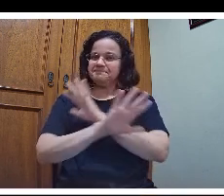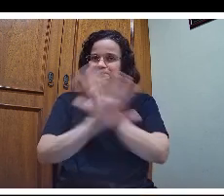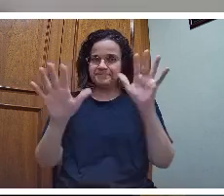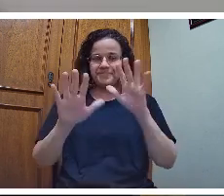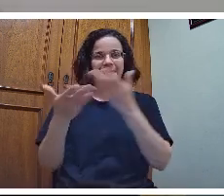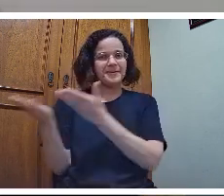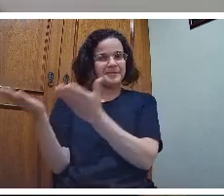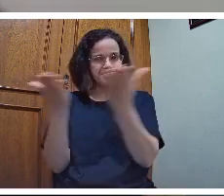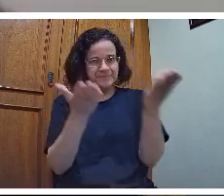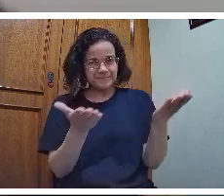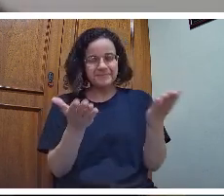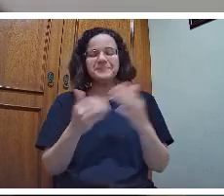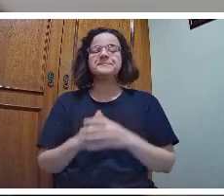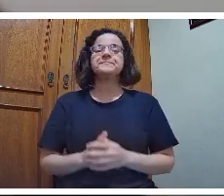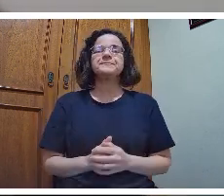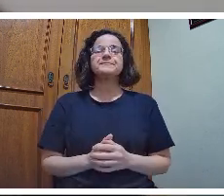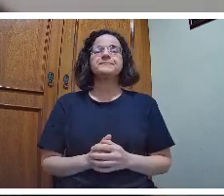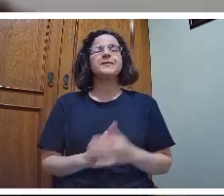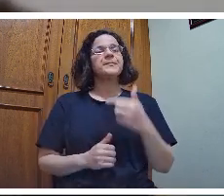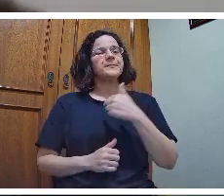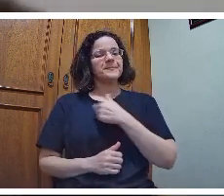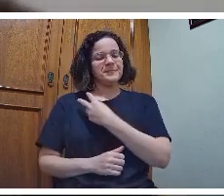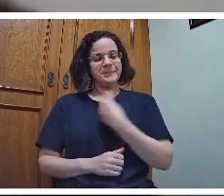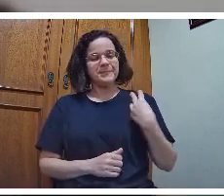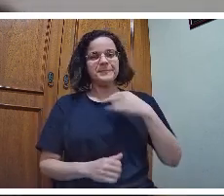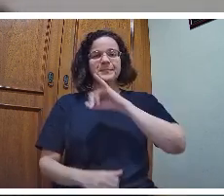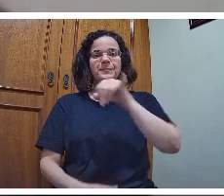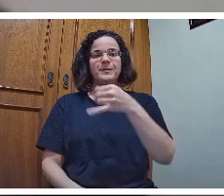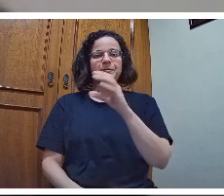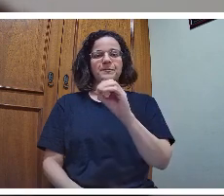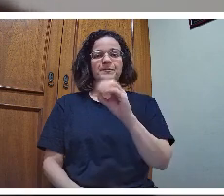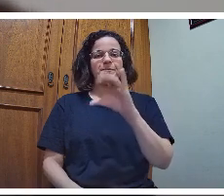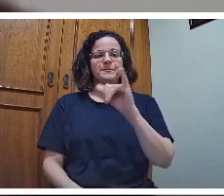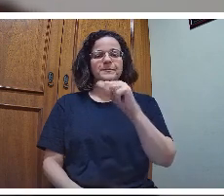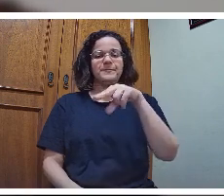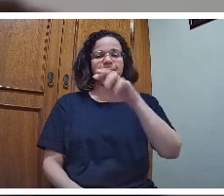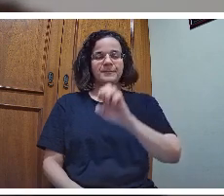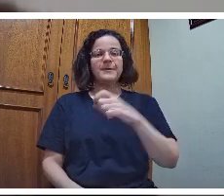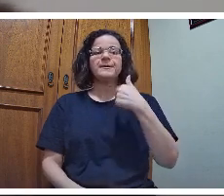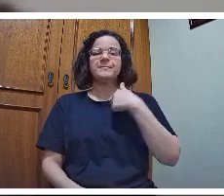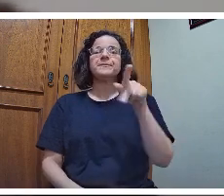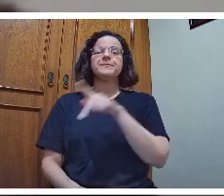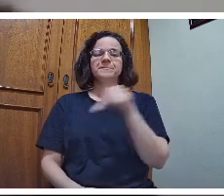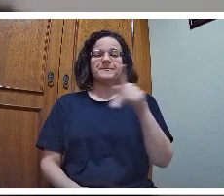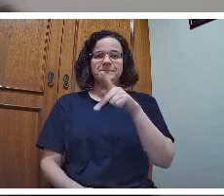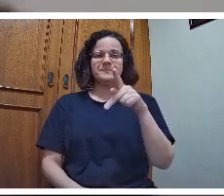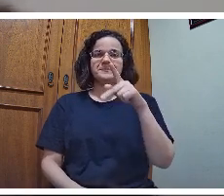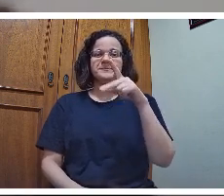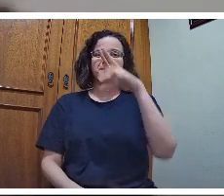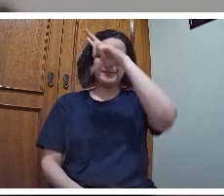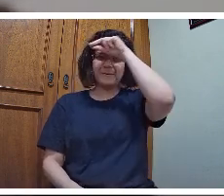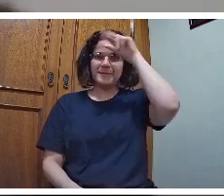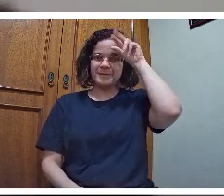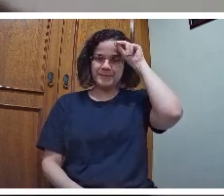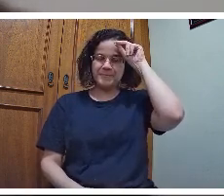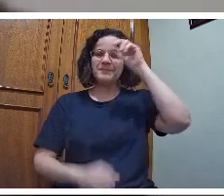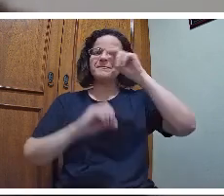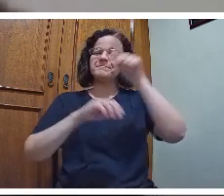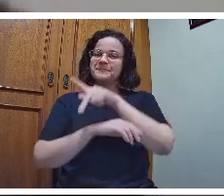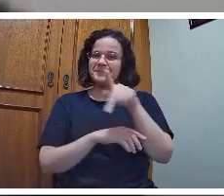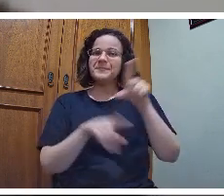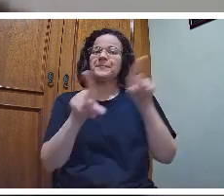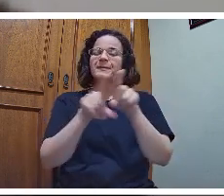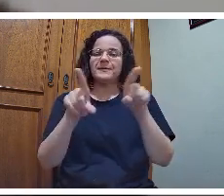Olá a todos e todas. Então, meu nome é Josiane Gironasso, sou professora da Rede Municipal de Araucária dos anos